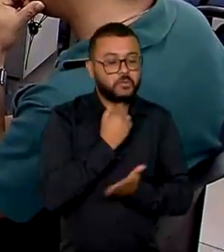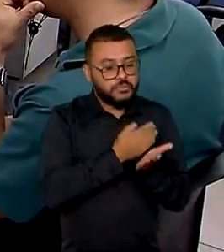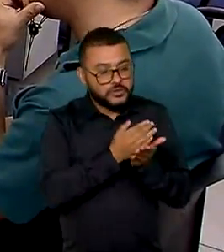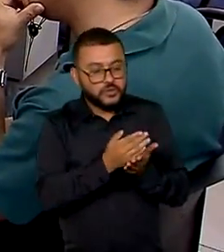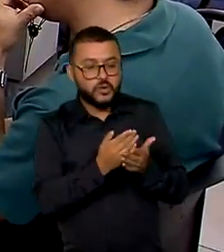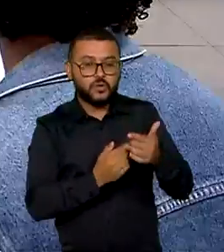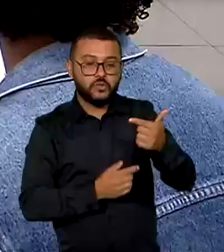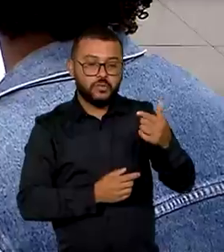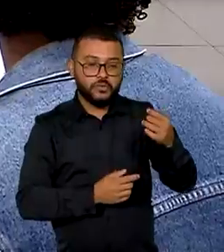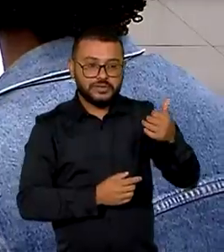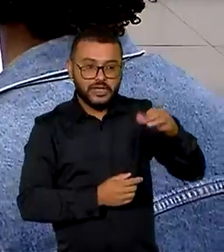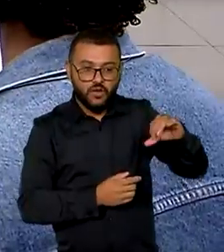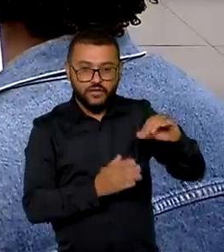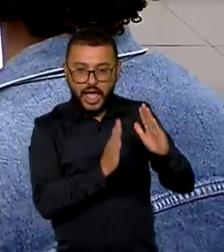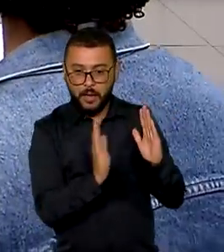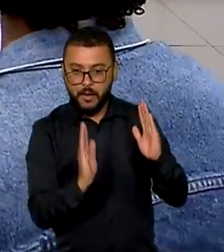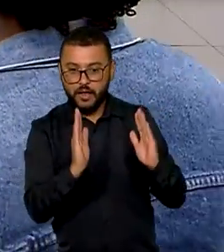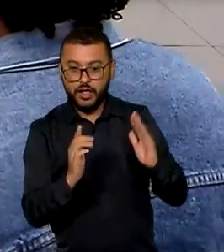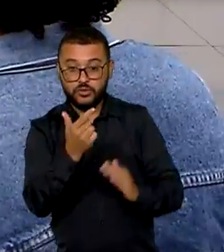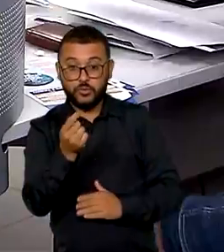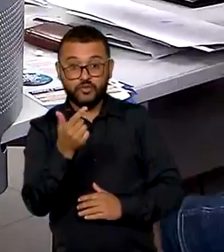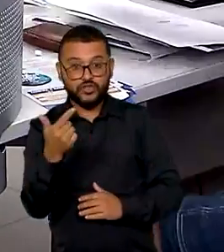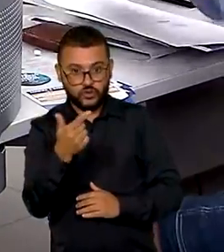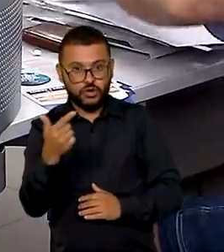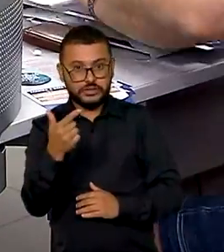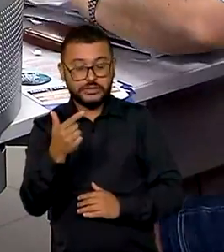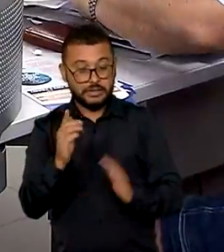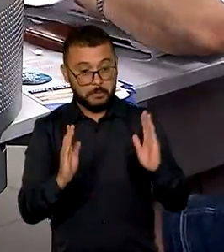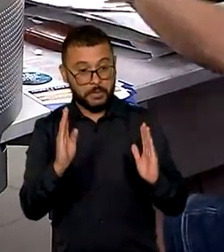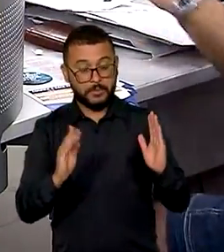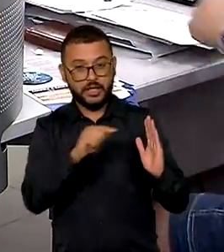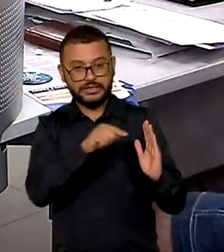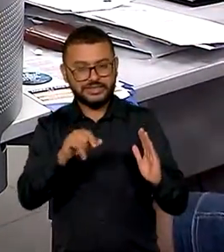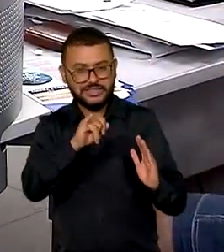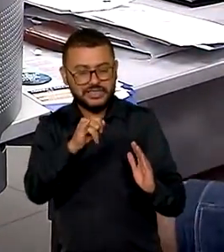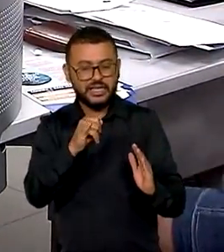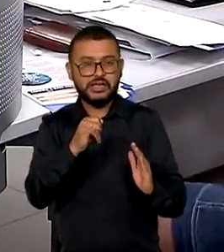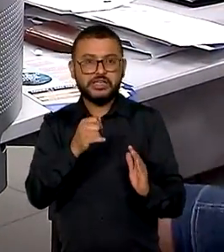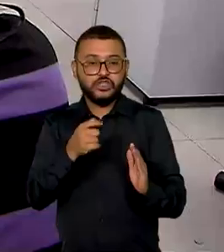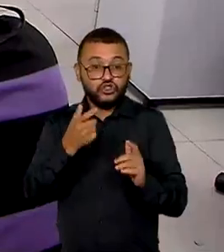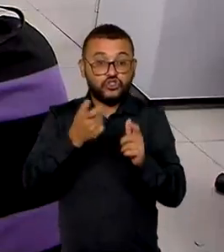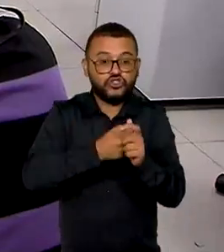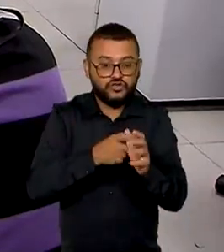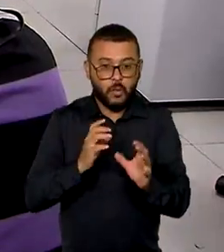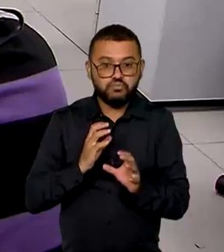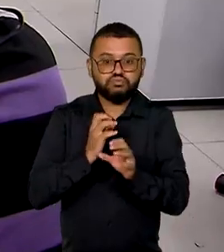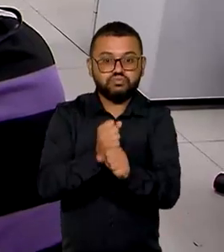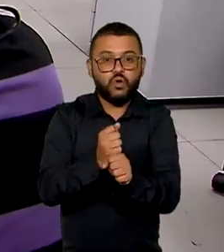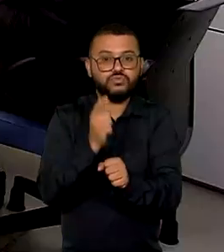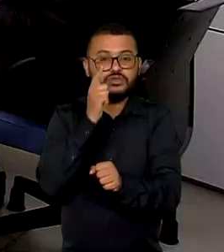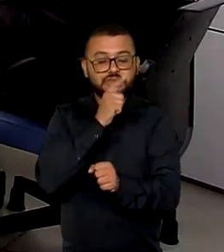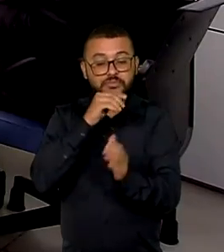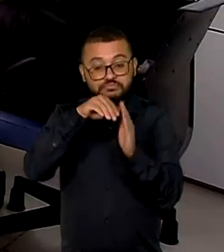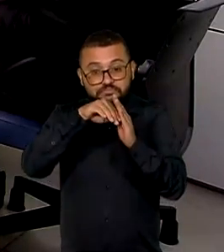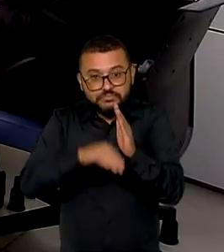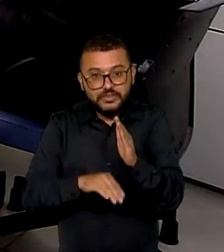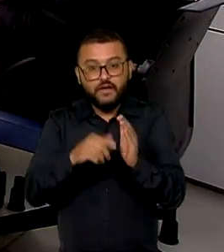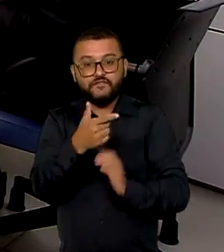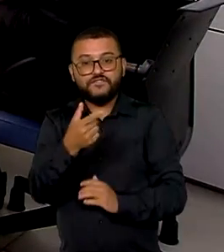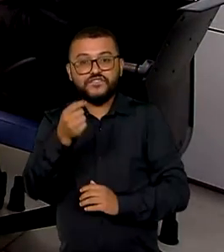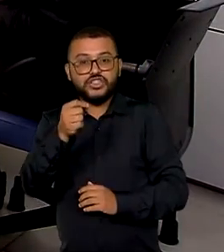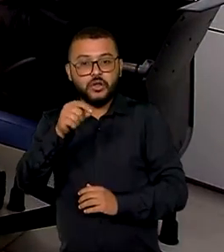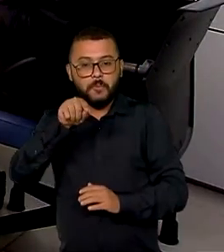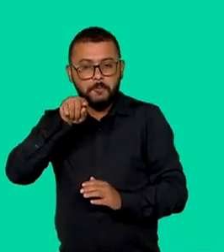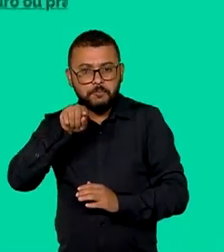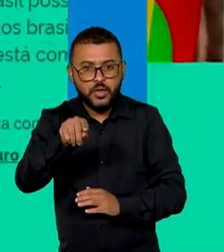2019 a 2022 e cujo valor atualizado seja inferior a 20